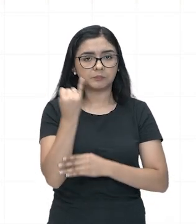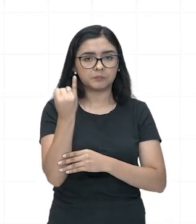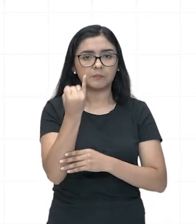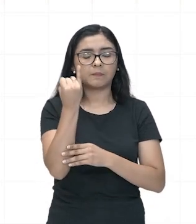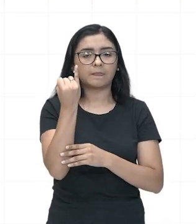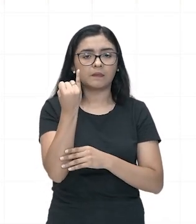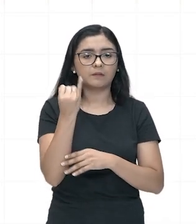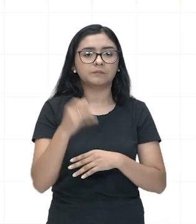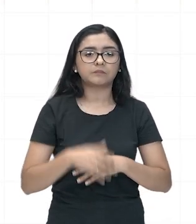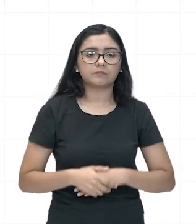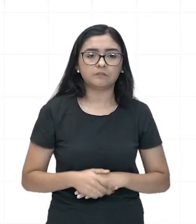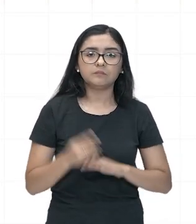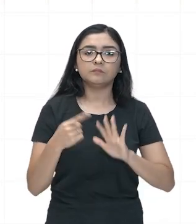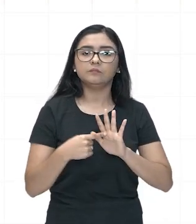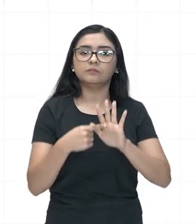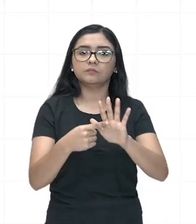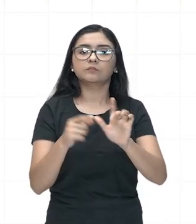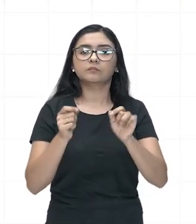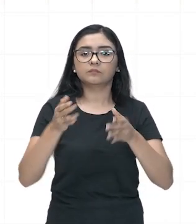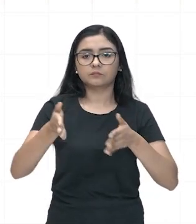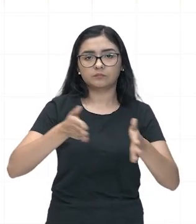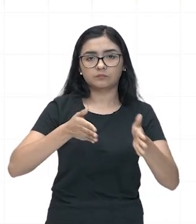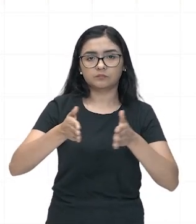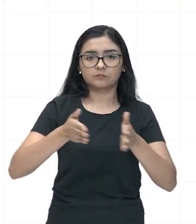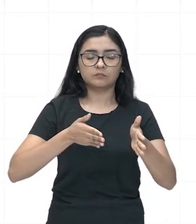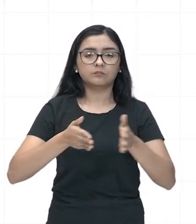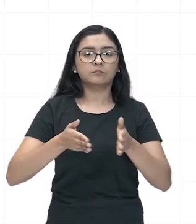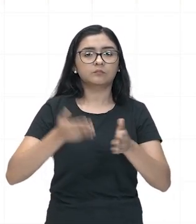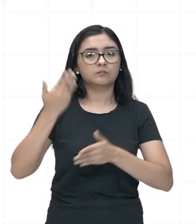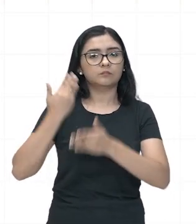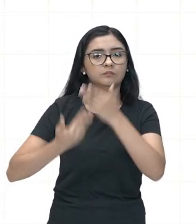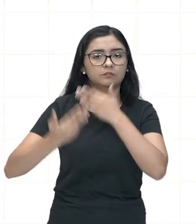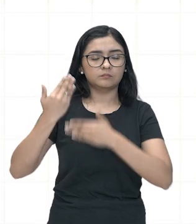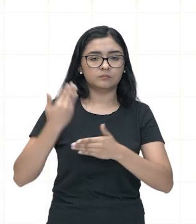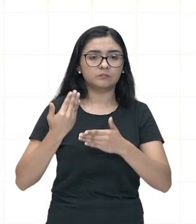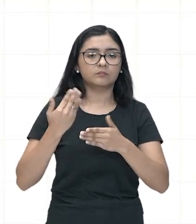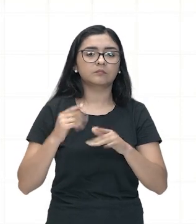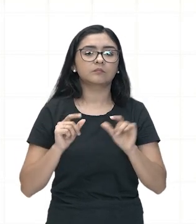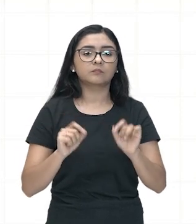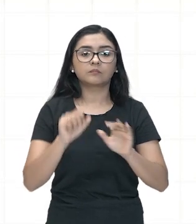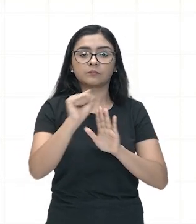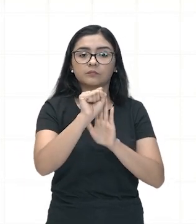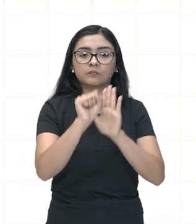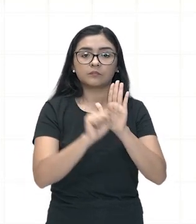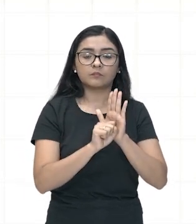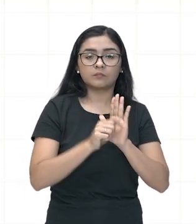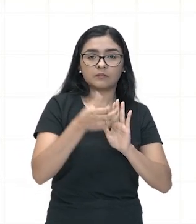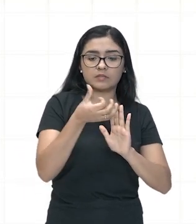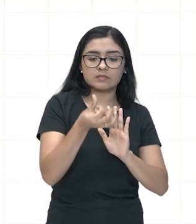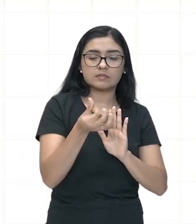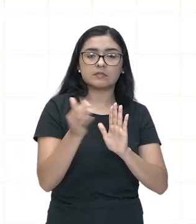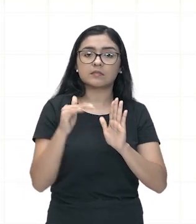enfatizado no período clássico da história grega nos séculos 6 e 5 antes de